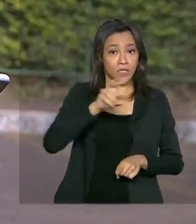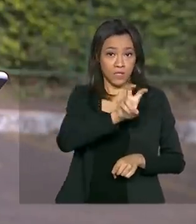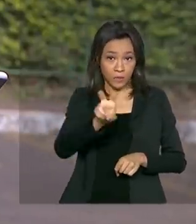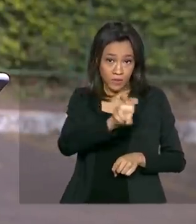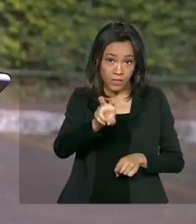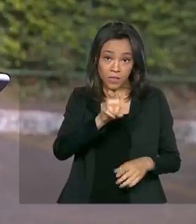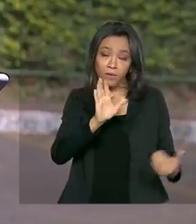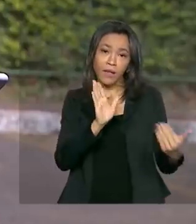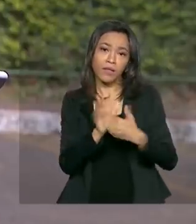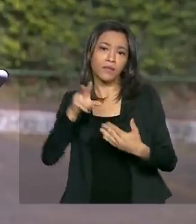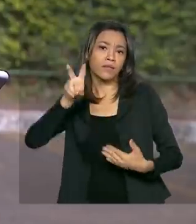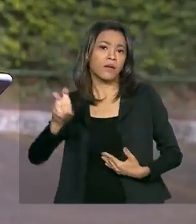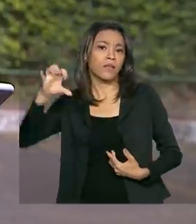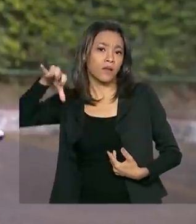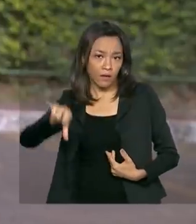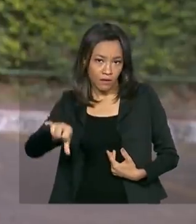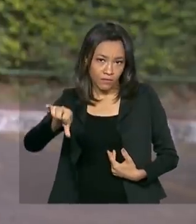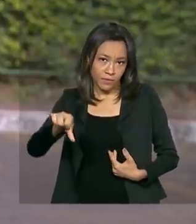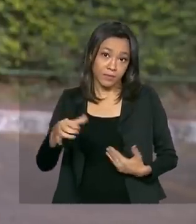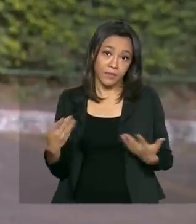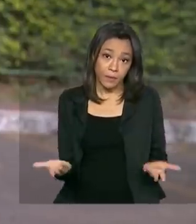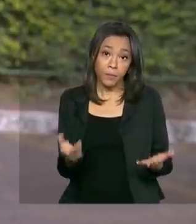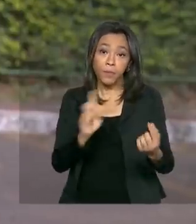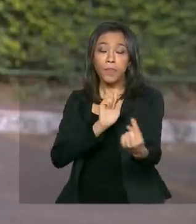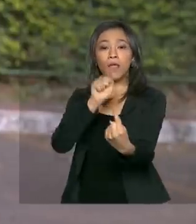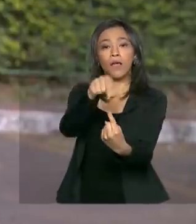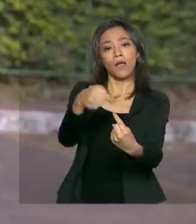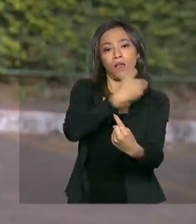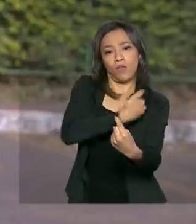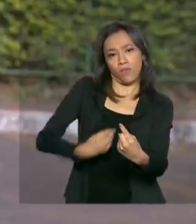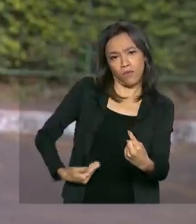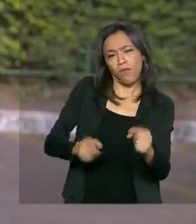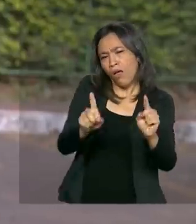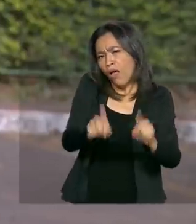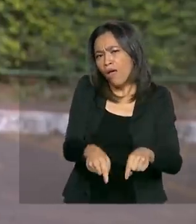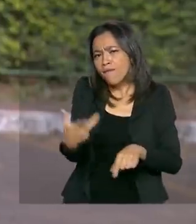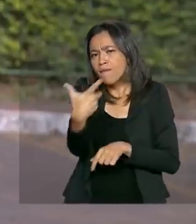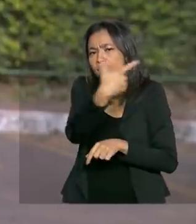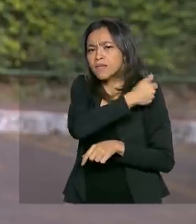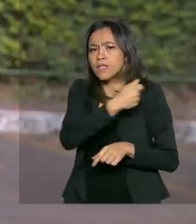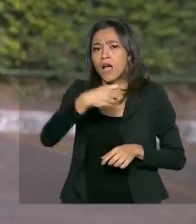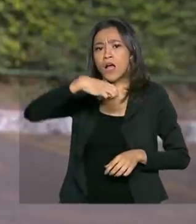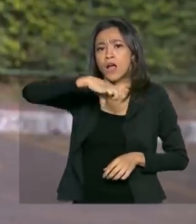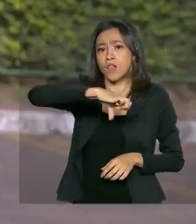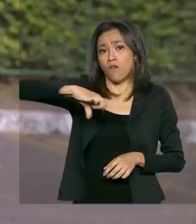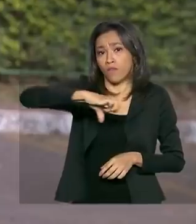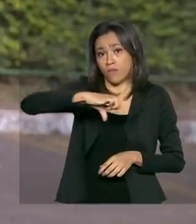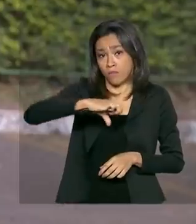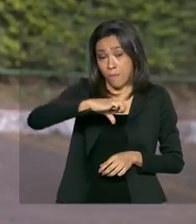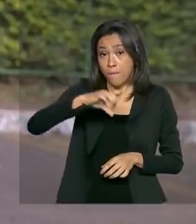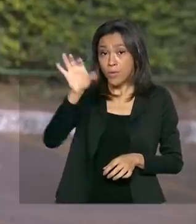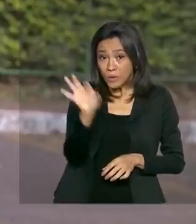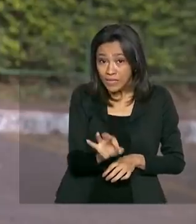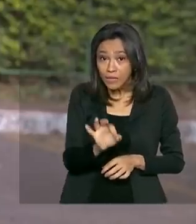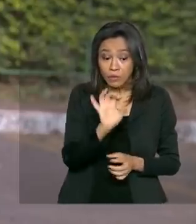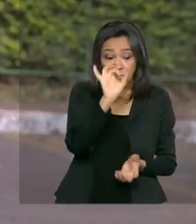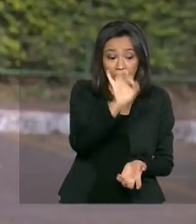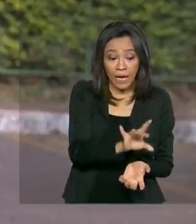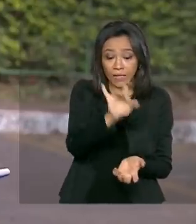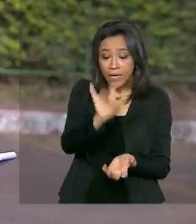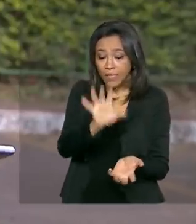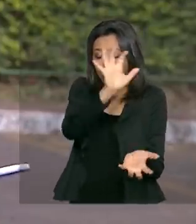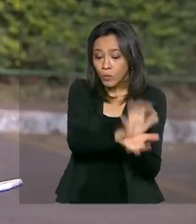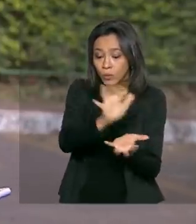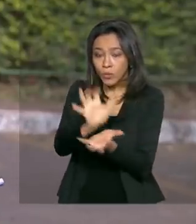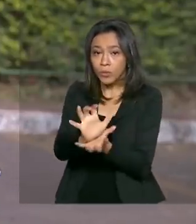e 59 anos. Bem, a meta do governo é de vacinar 90% de cada um desses grupos